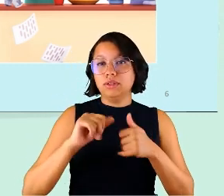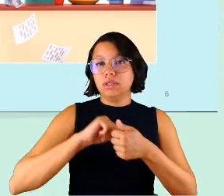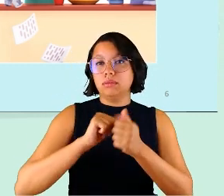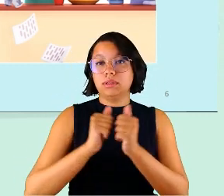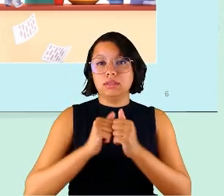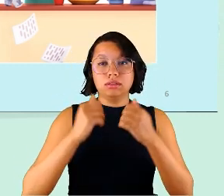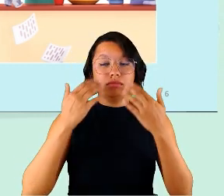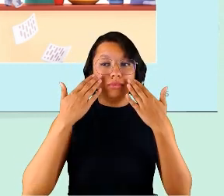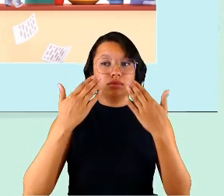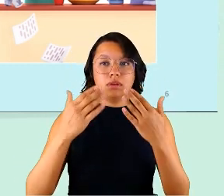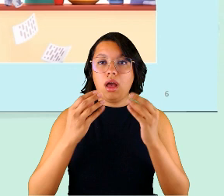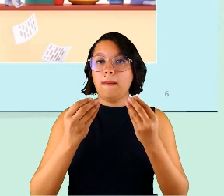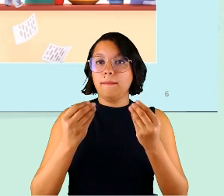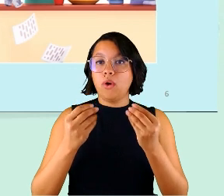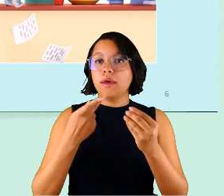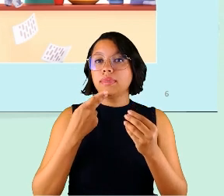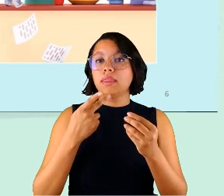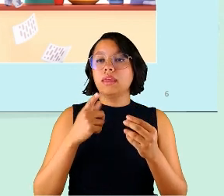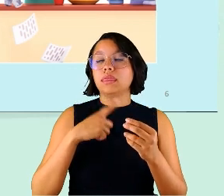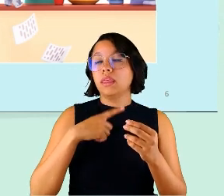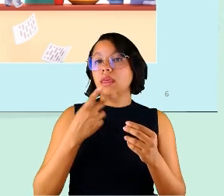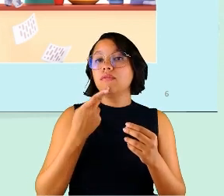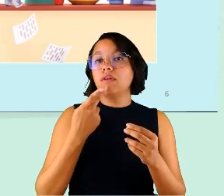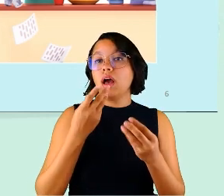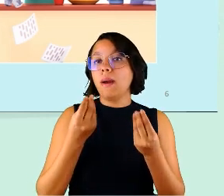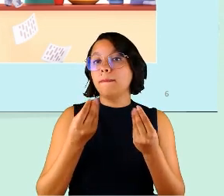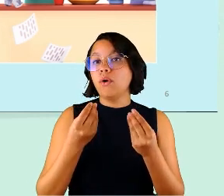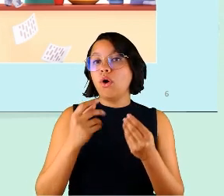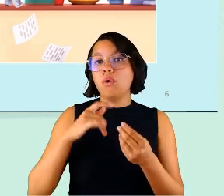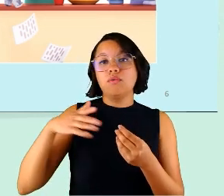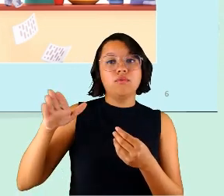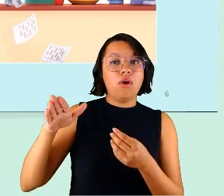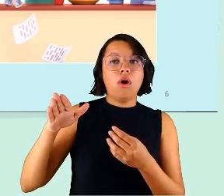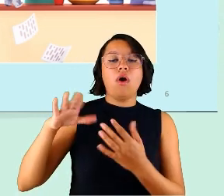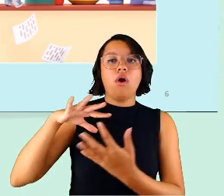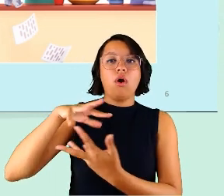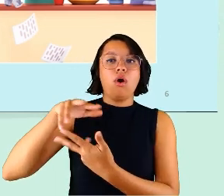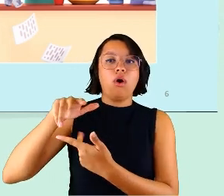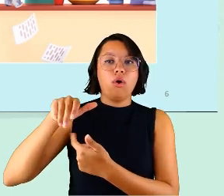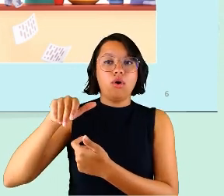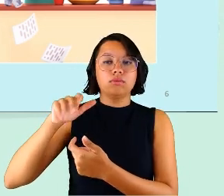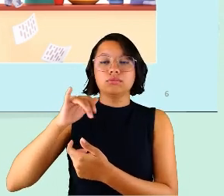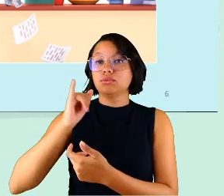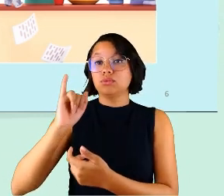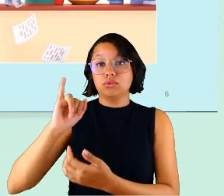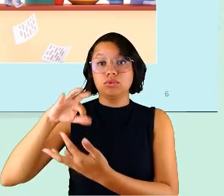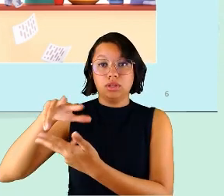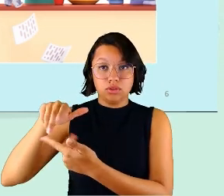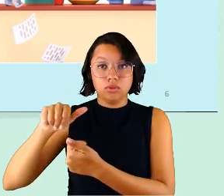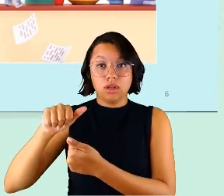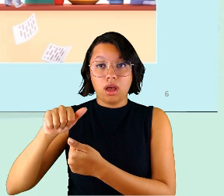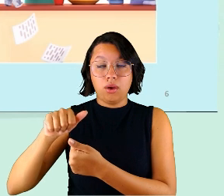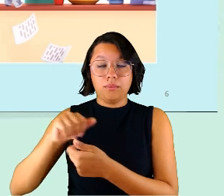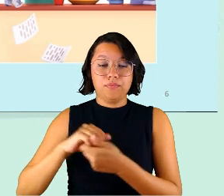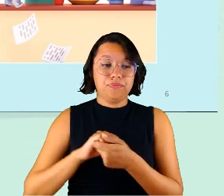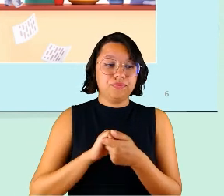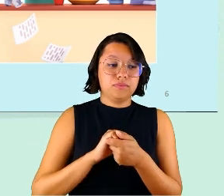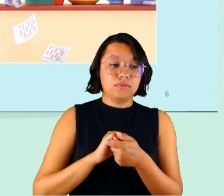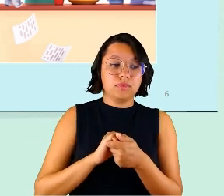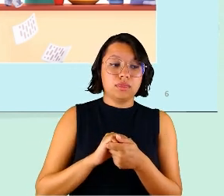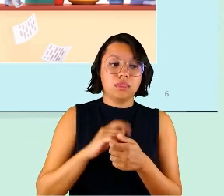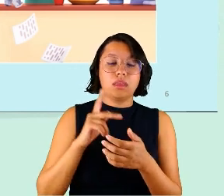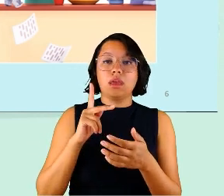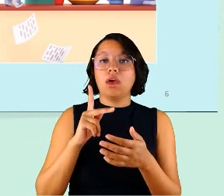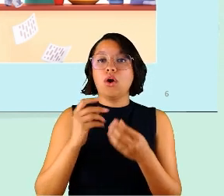evidente e há relatos também fora do Brasil de que com o fato das crianças não estarem na escola, as